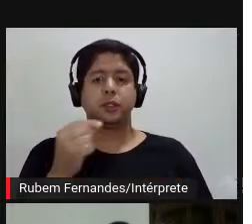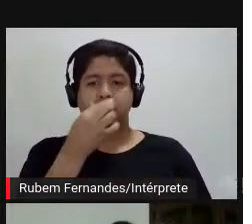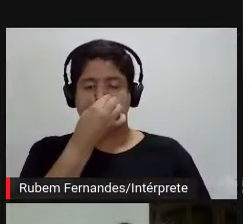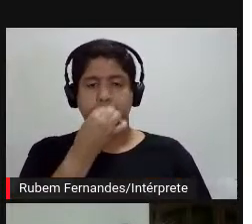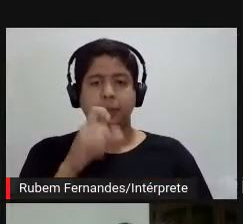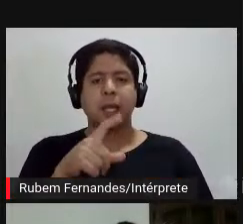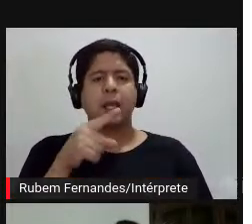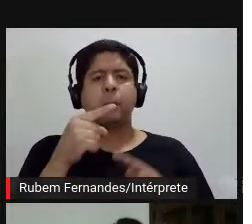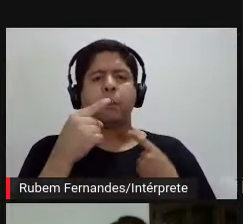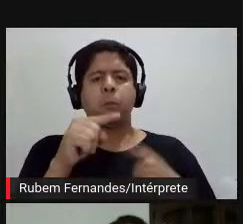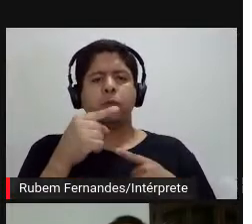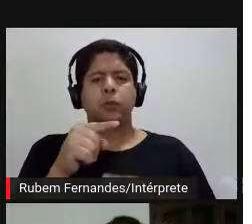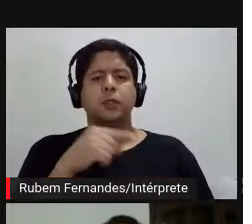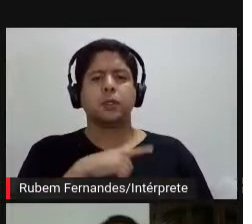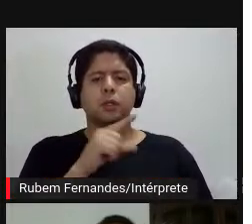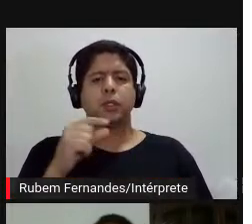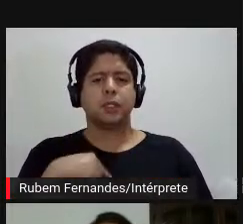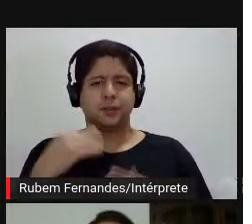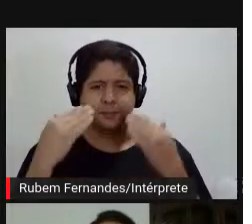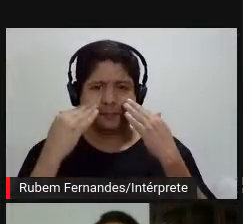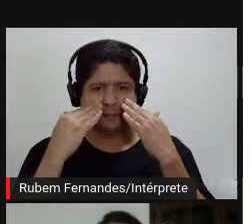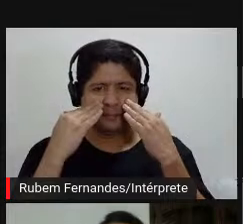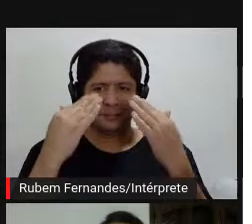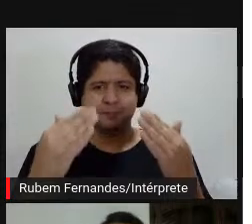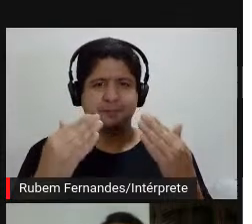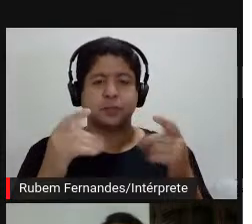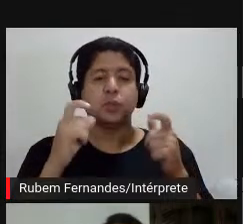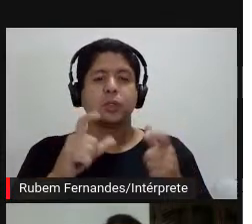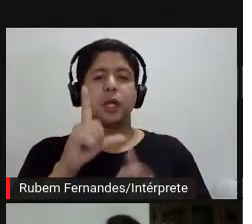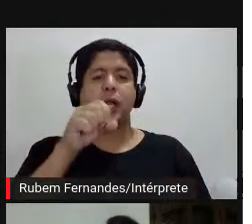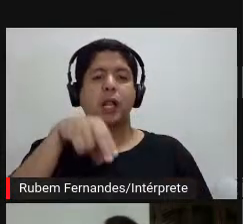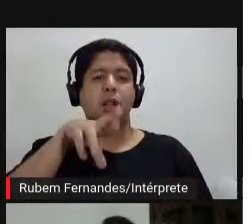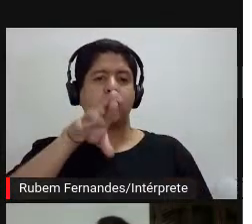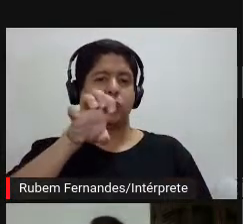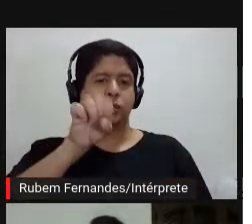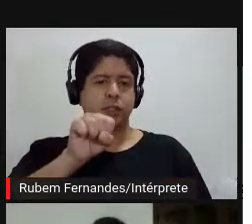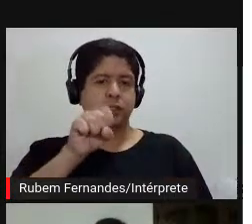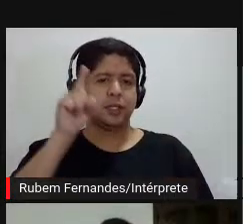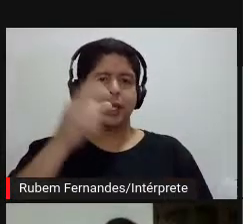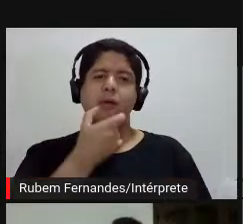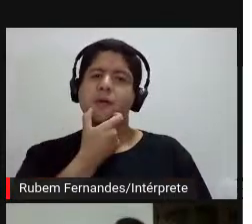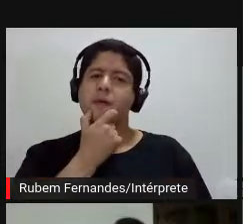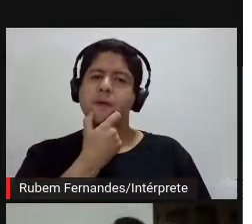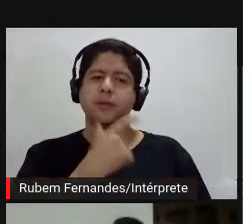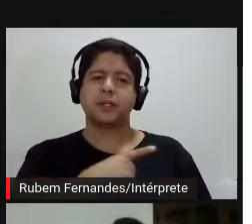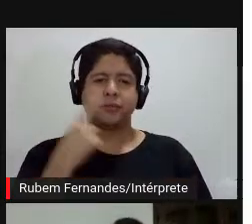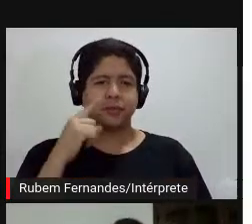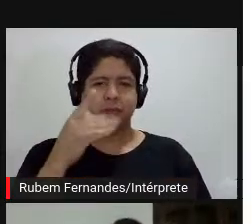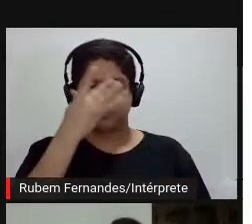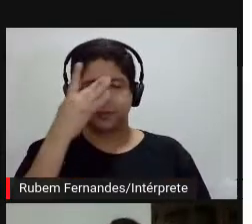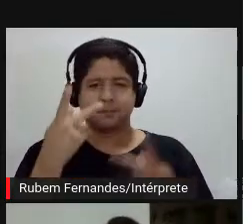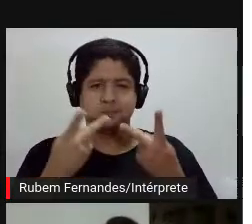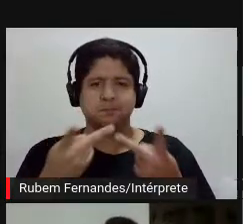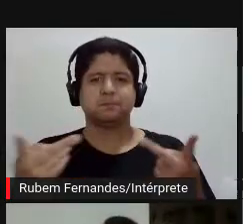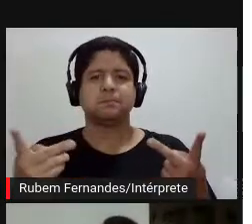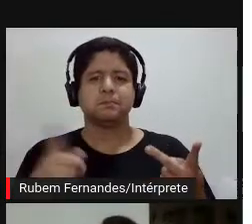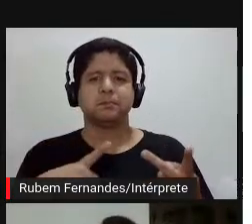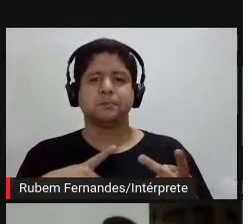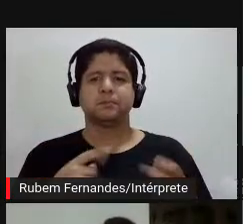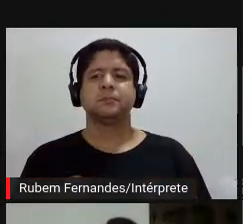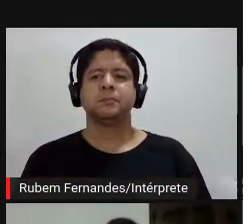provocação, eu fui numa exposição em Londres, na Tate Modern, onde um desses objetos estava exposto